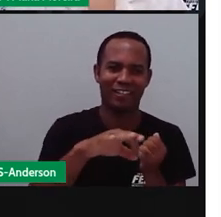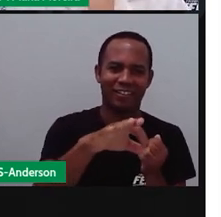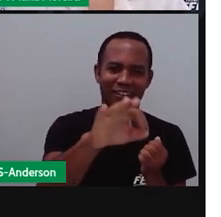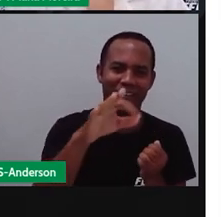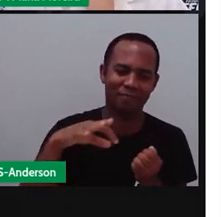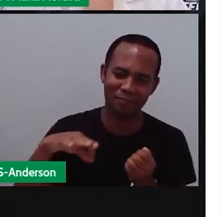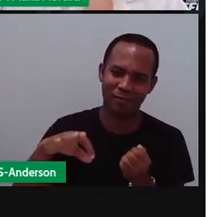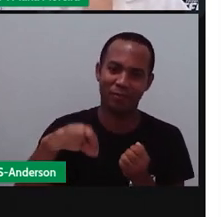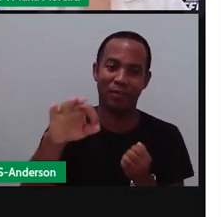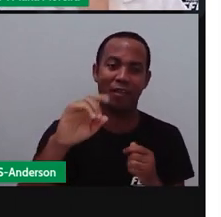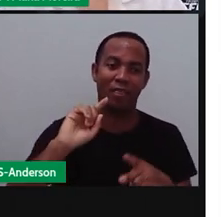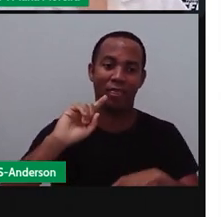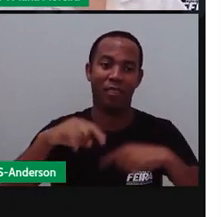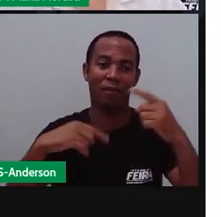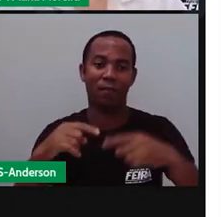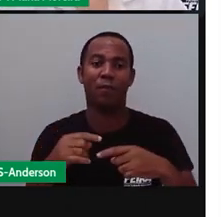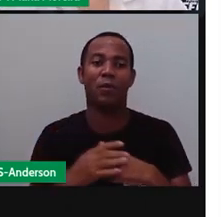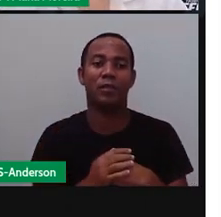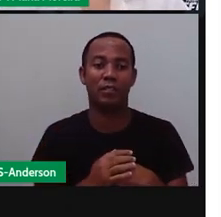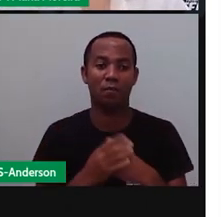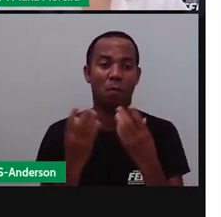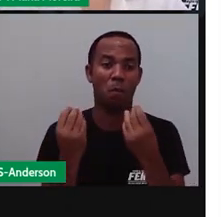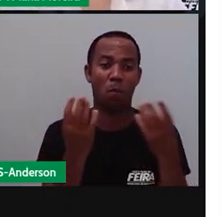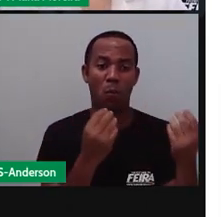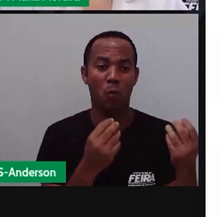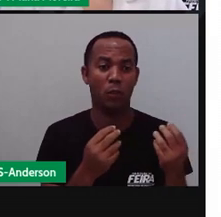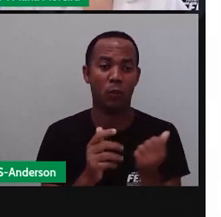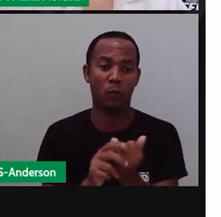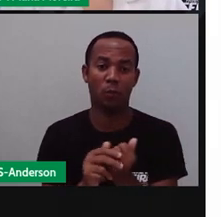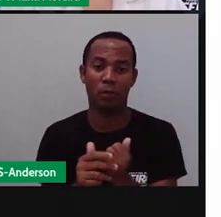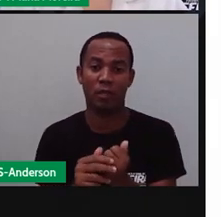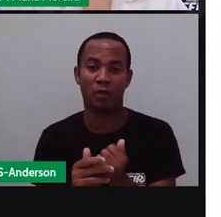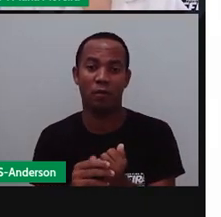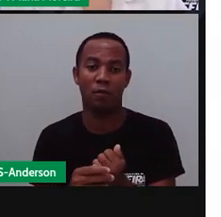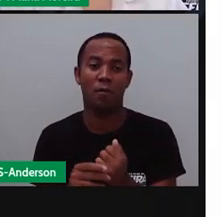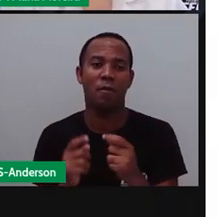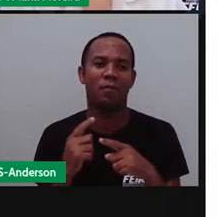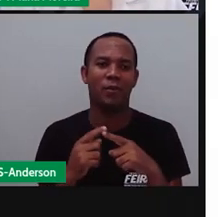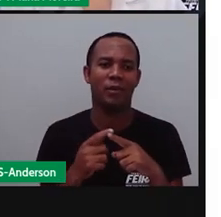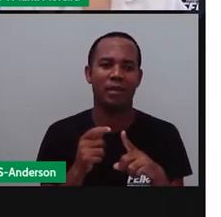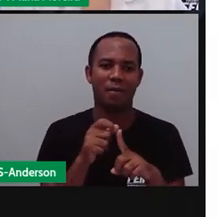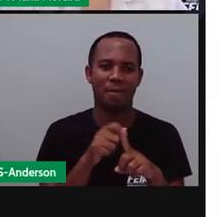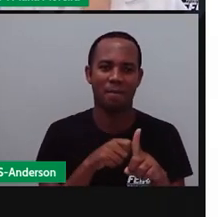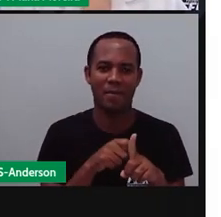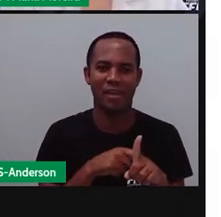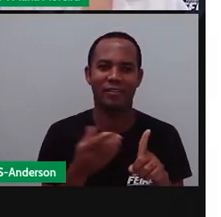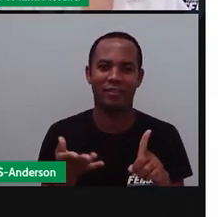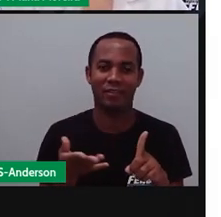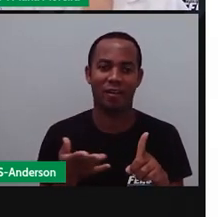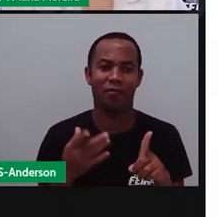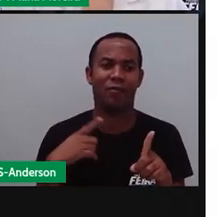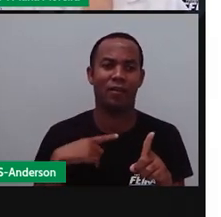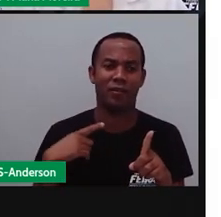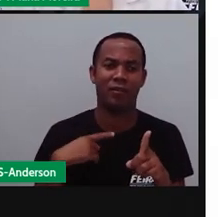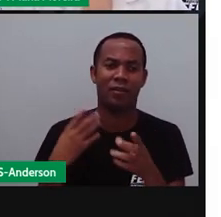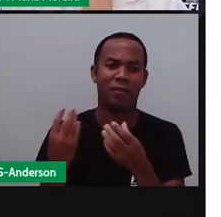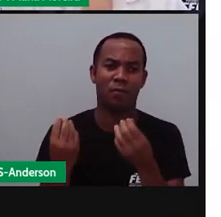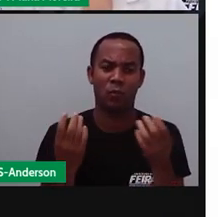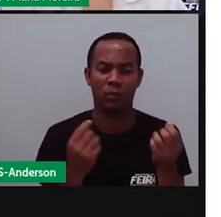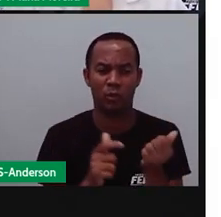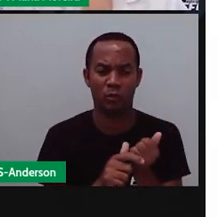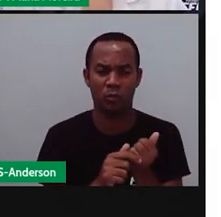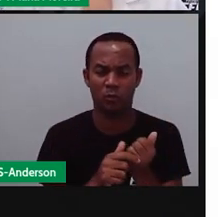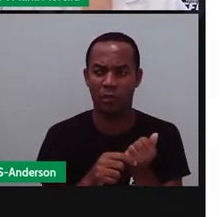Pois é. Junho é o mês do milho, né? Um dos principais produtos da nossa agricultura. Tanto que a